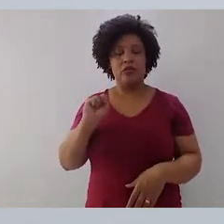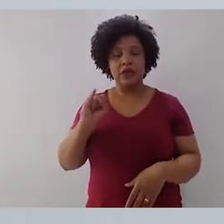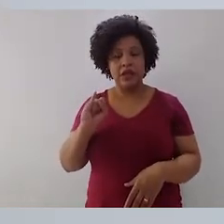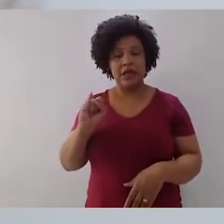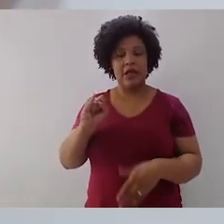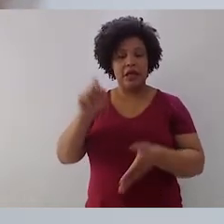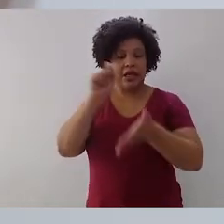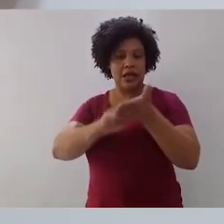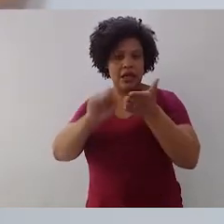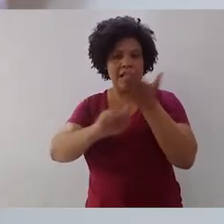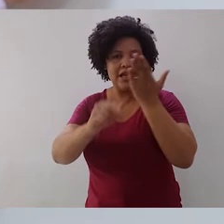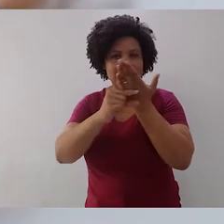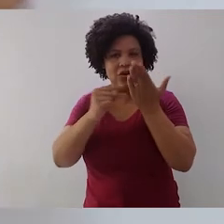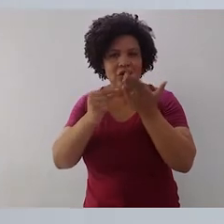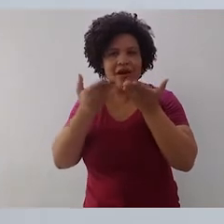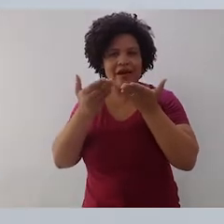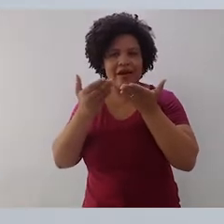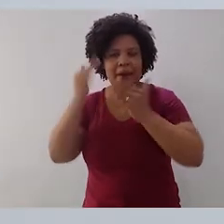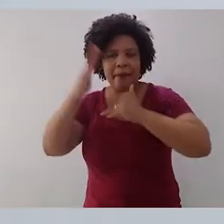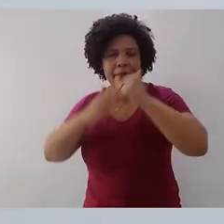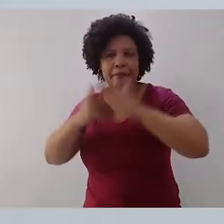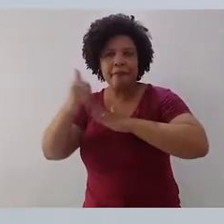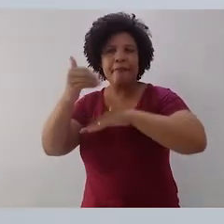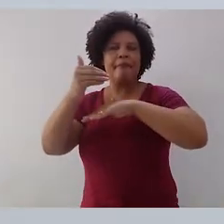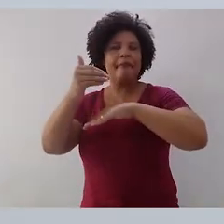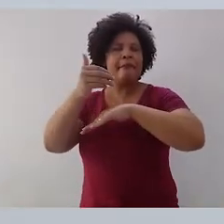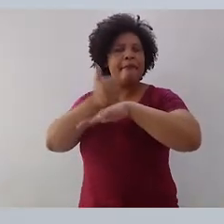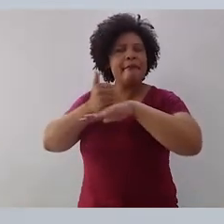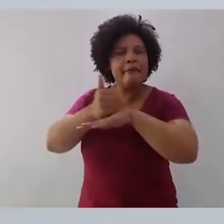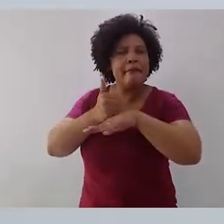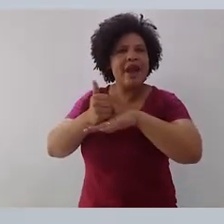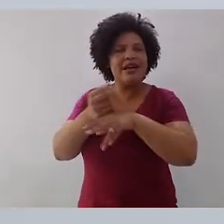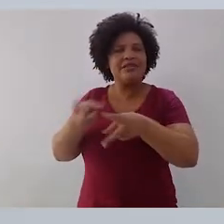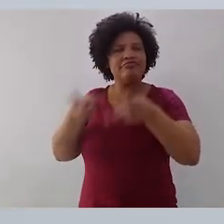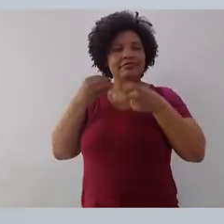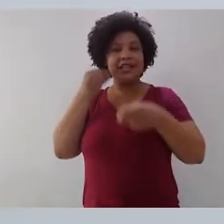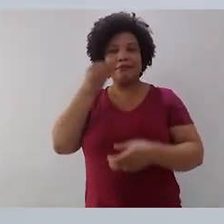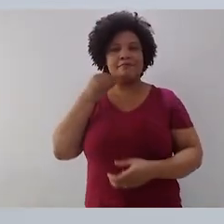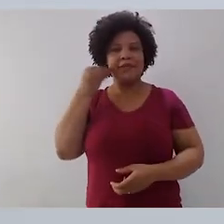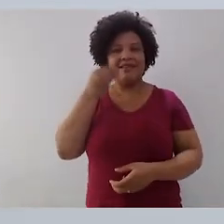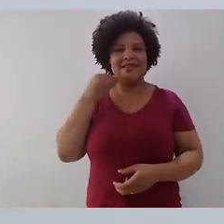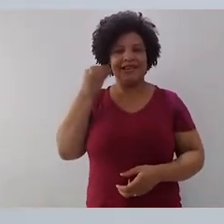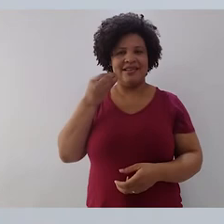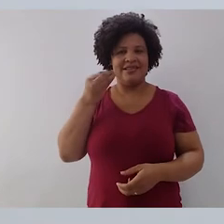é que muitas vezes ele deve escrever como se fosse uma tempestade de ideias tudo aquilo que lhe vem à mente.